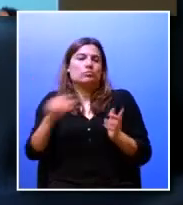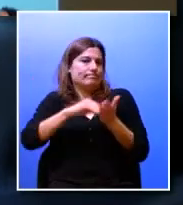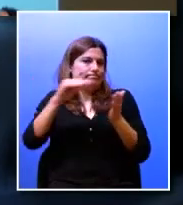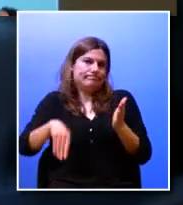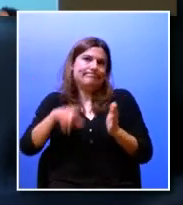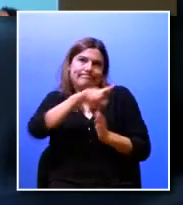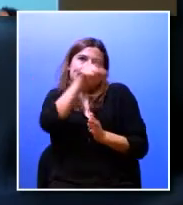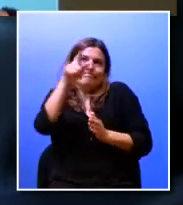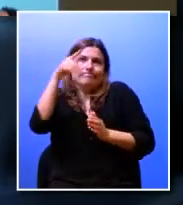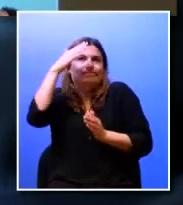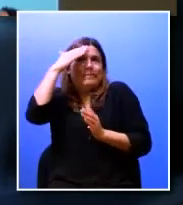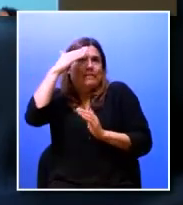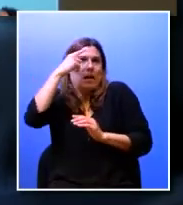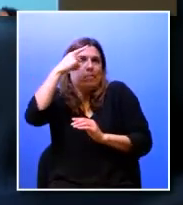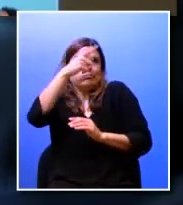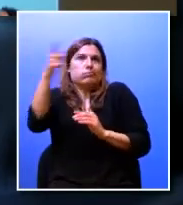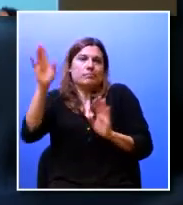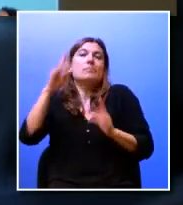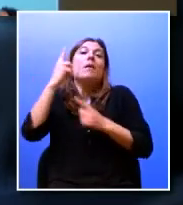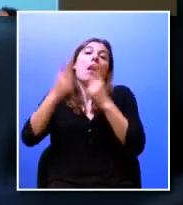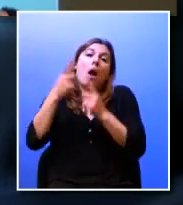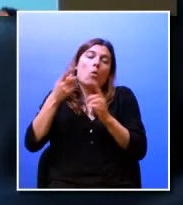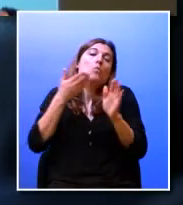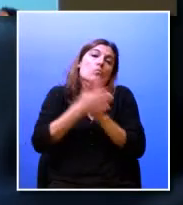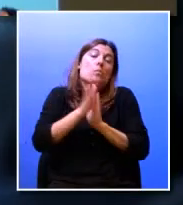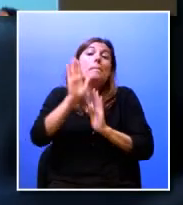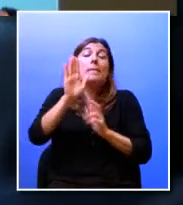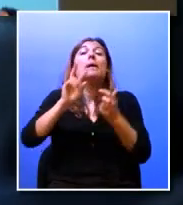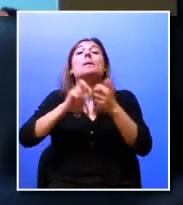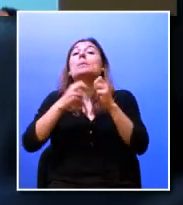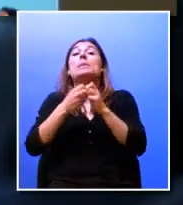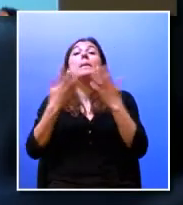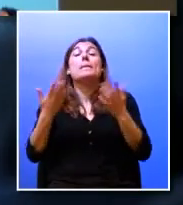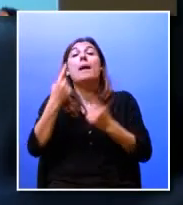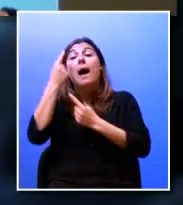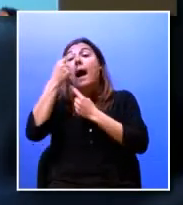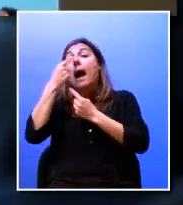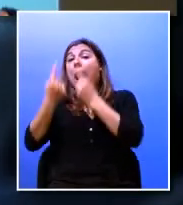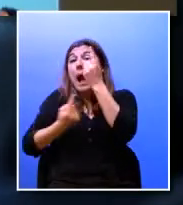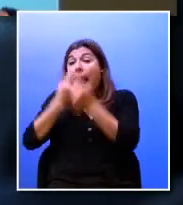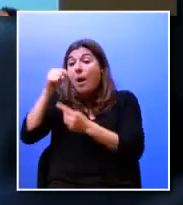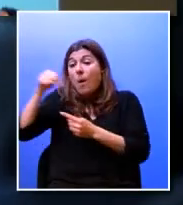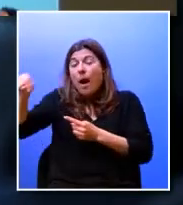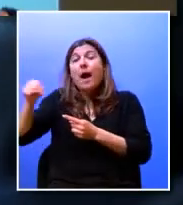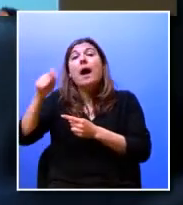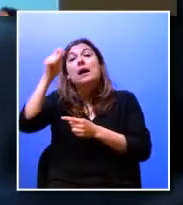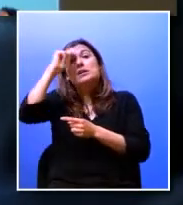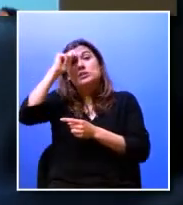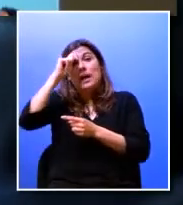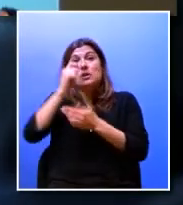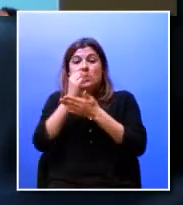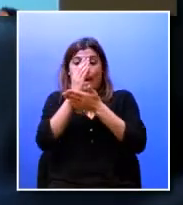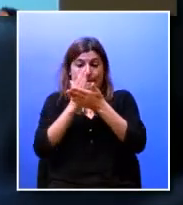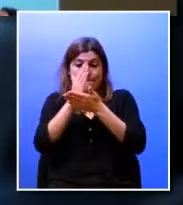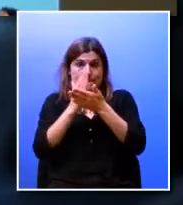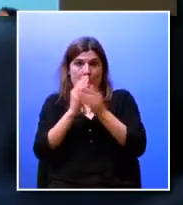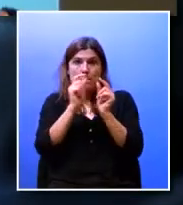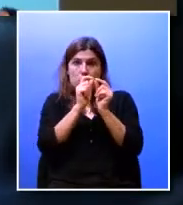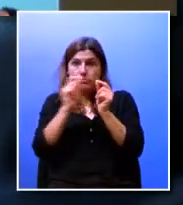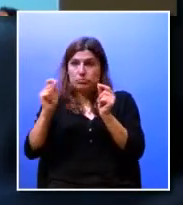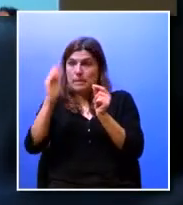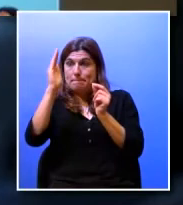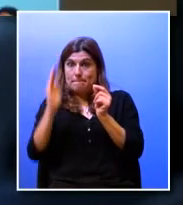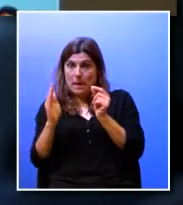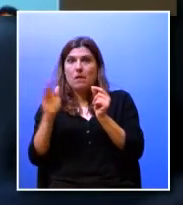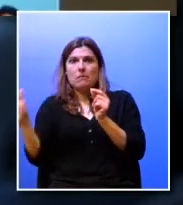devem imaginar alguns deles irão ficar lá problema alguns deles a meio dos estágios estão a ficar lá e o que é que